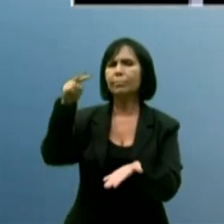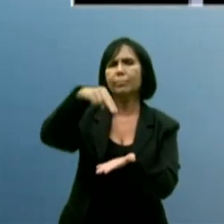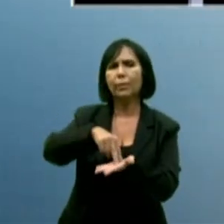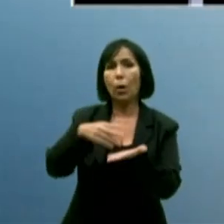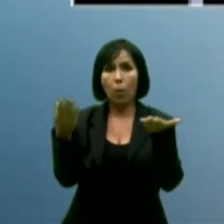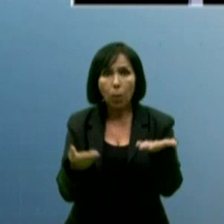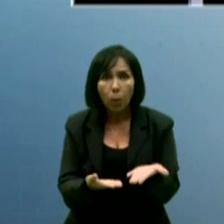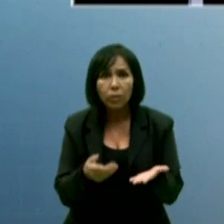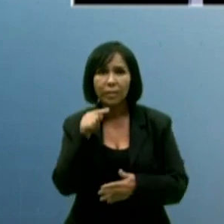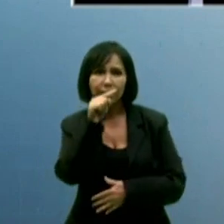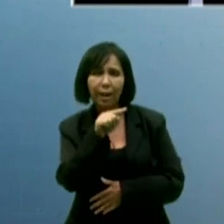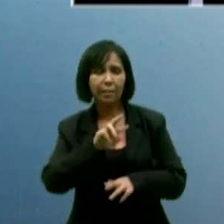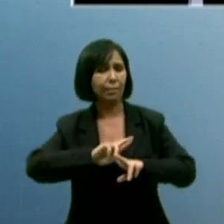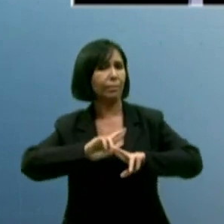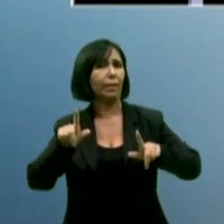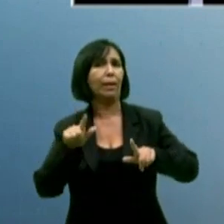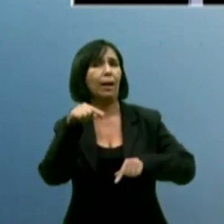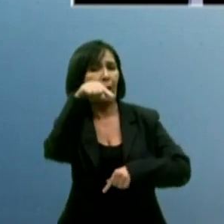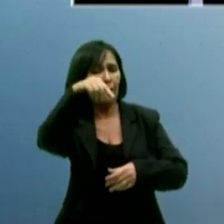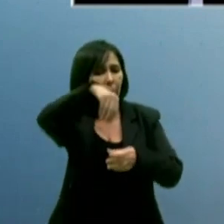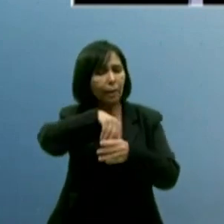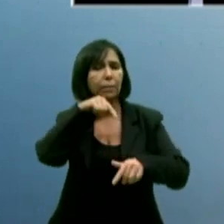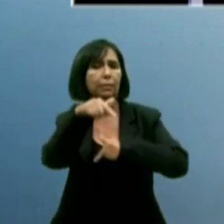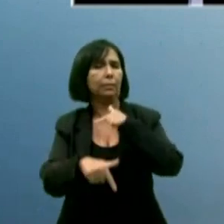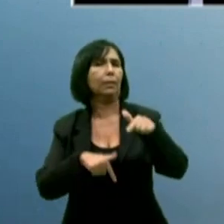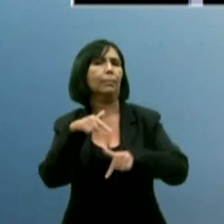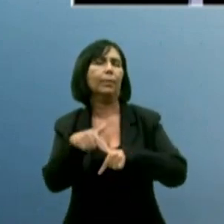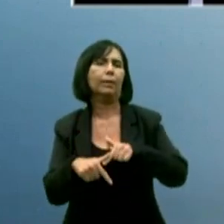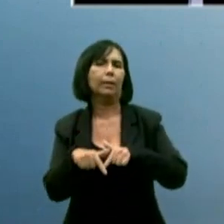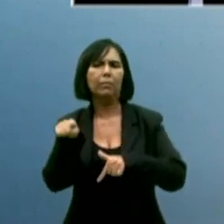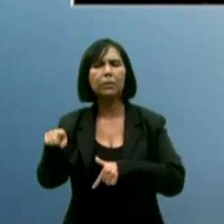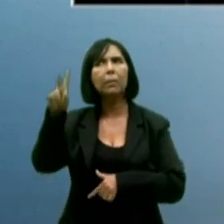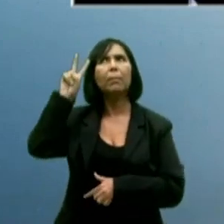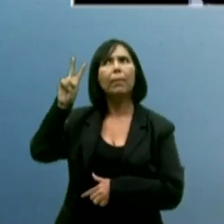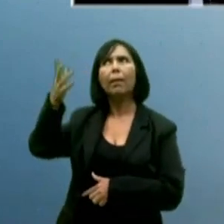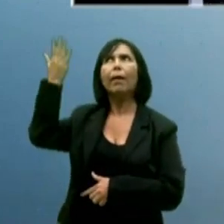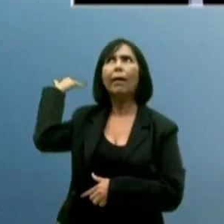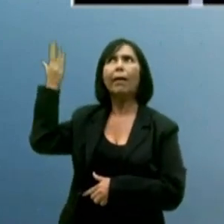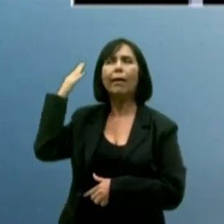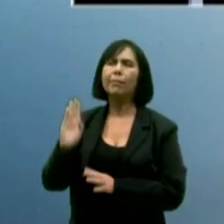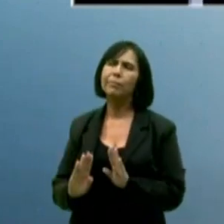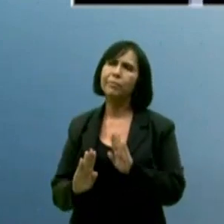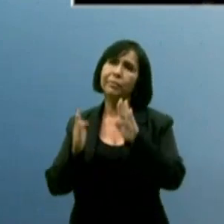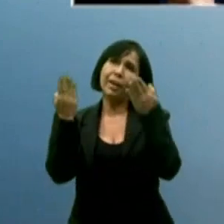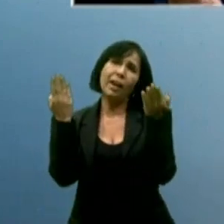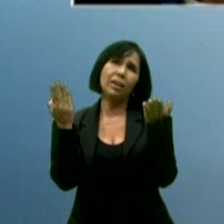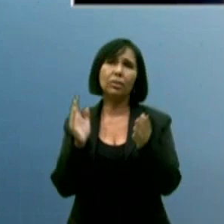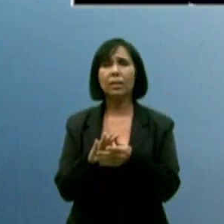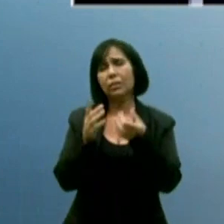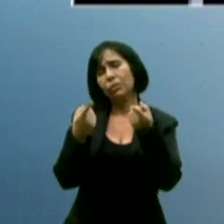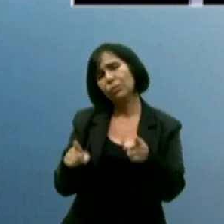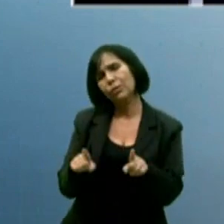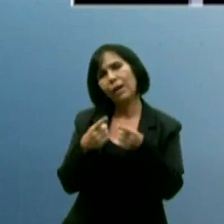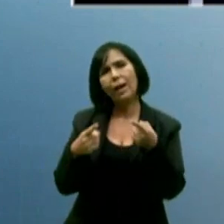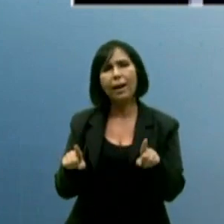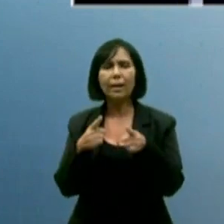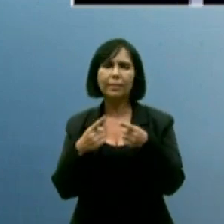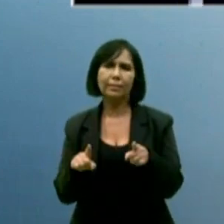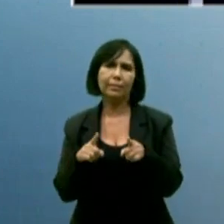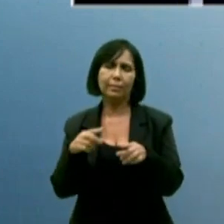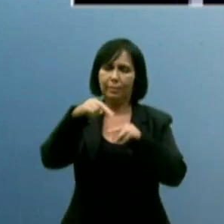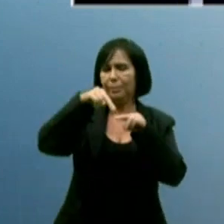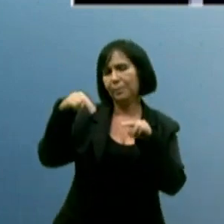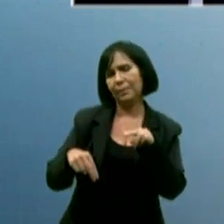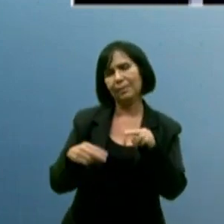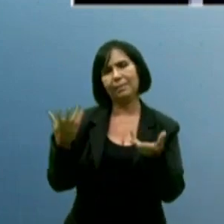é que hoje funciona e você tirar essa imagem do passado que você tem da granja, que era das grandes festas, dos grandes churrascos, das festas à beira da